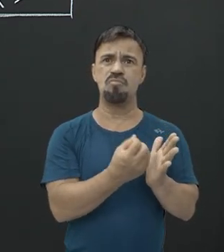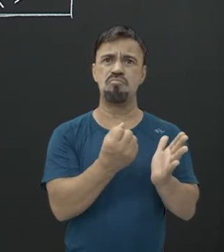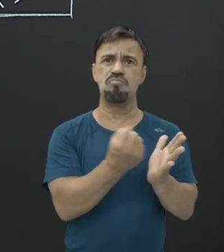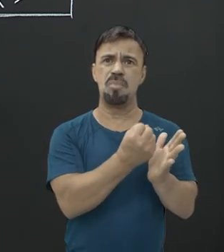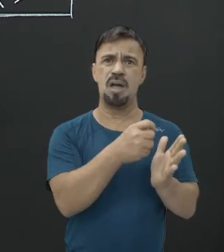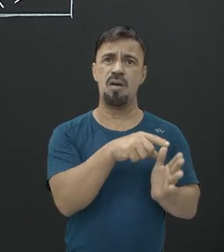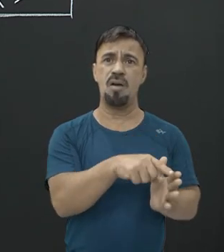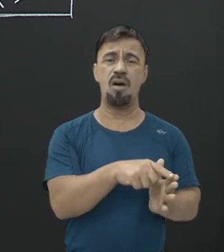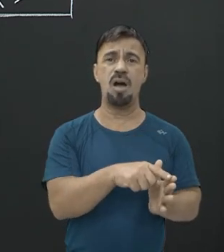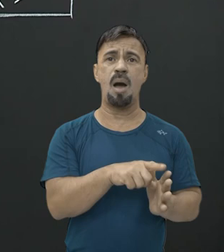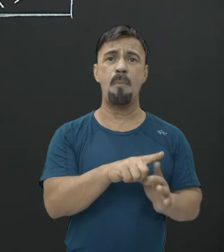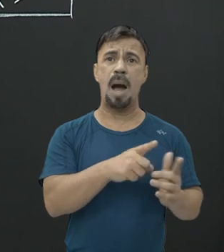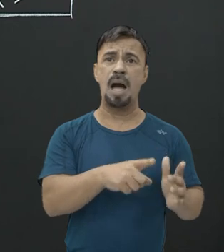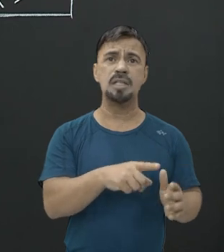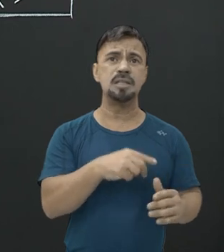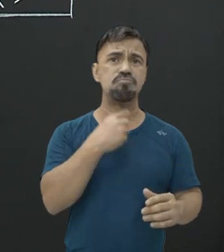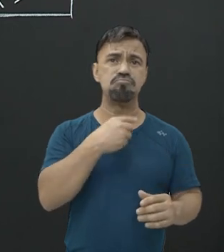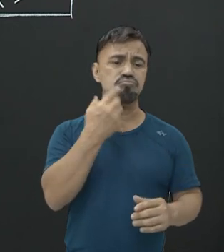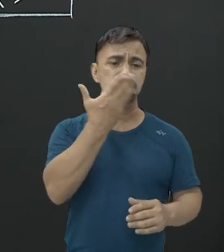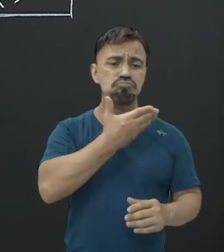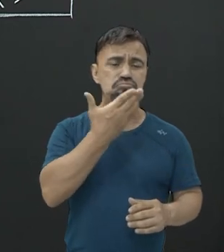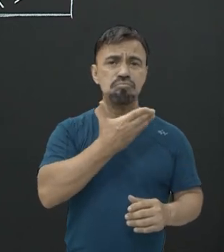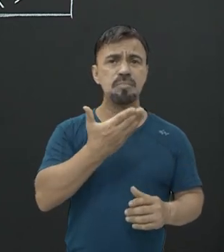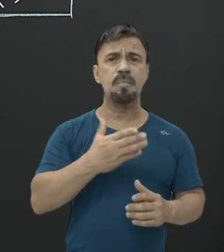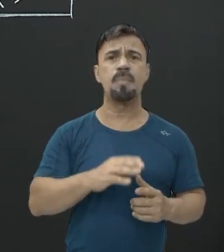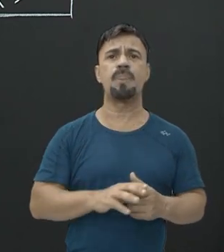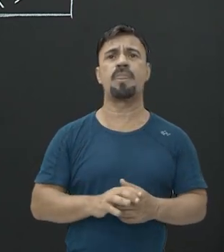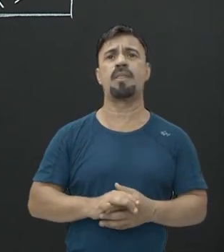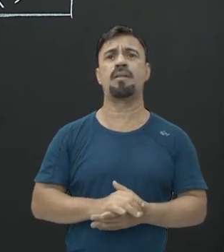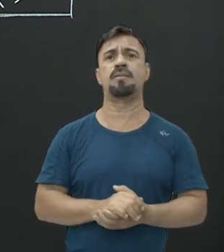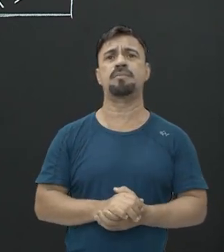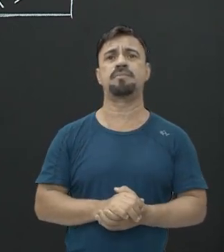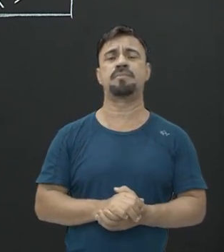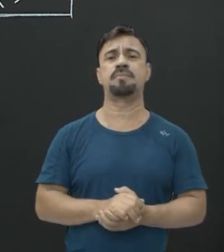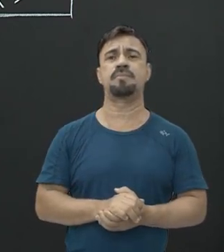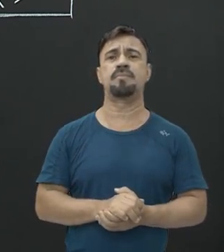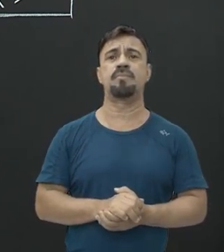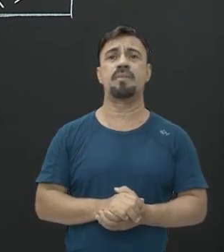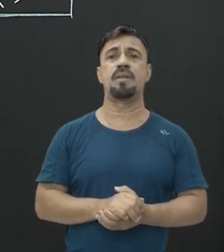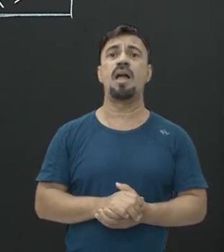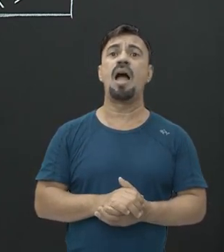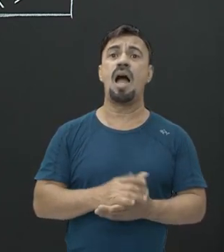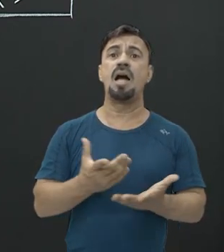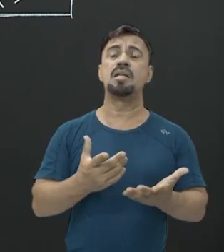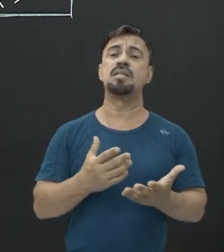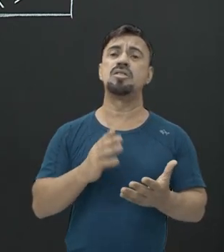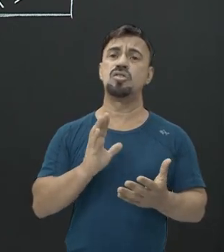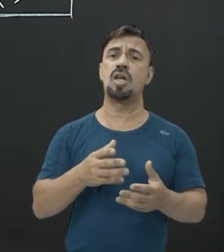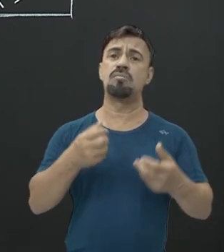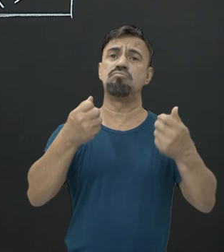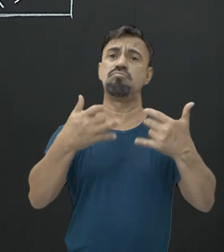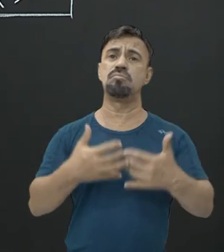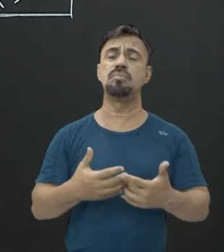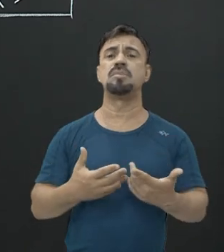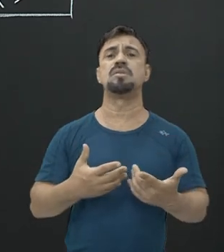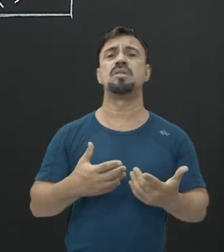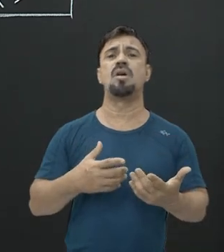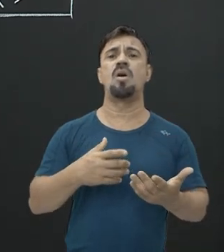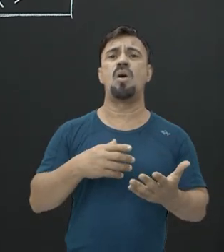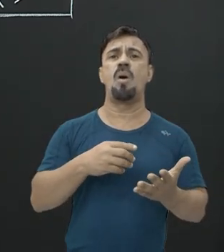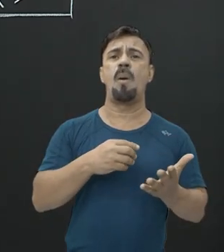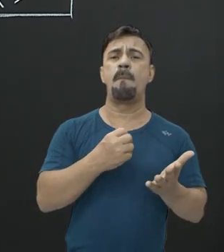está mais ali. É o caso, então, da moldagem ou impressão. As marcas fósseis, falei, né? Pegadas,